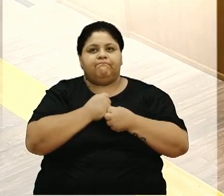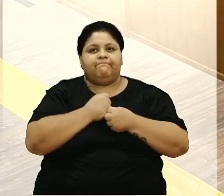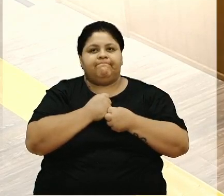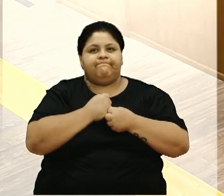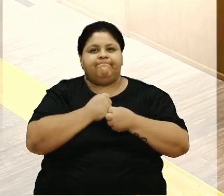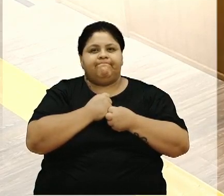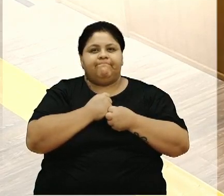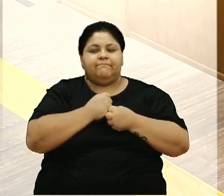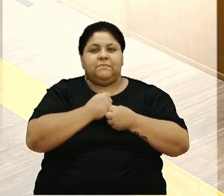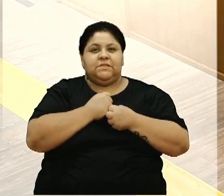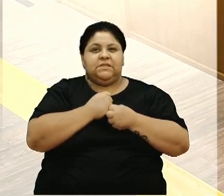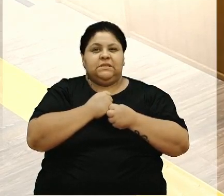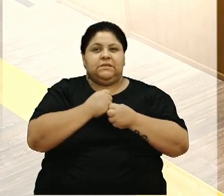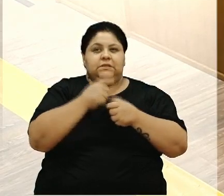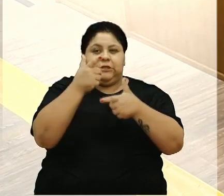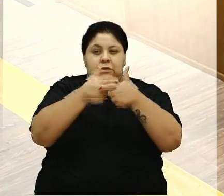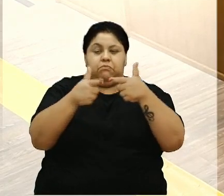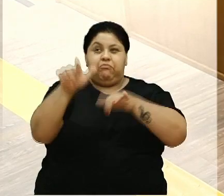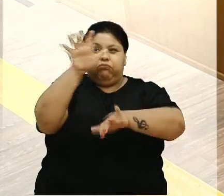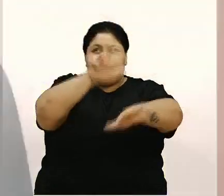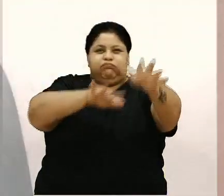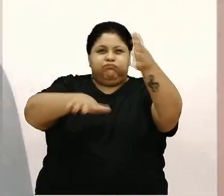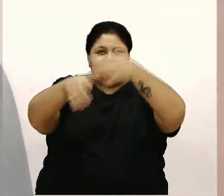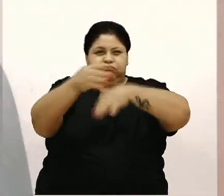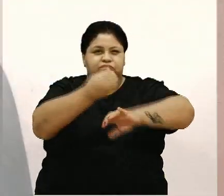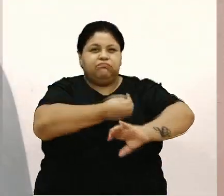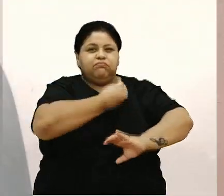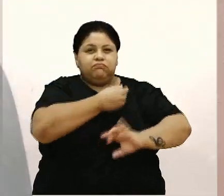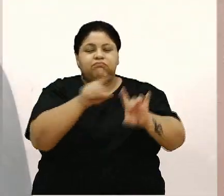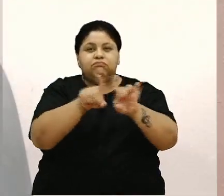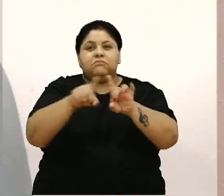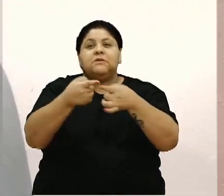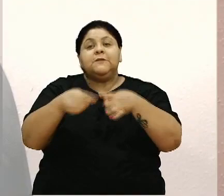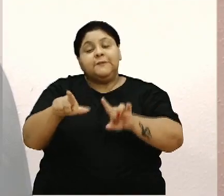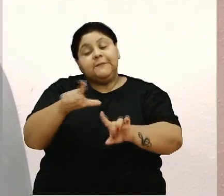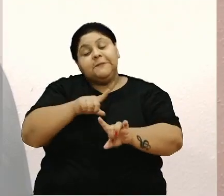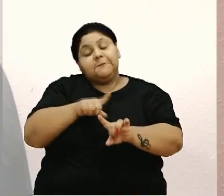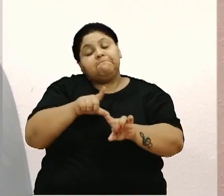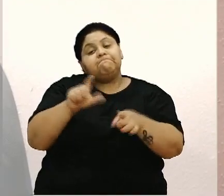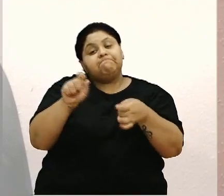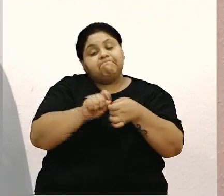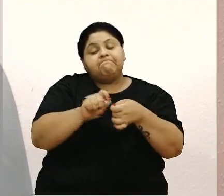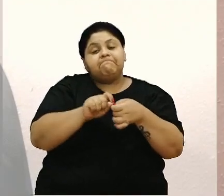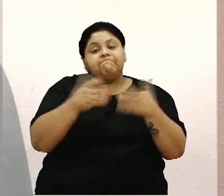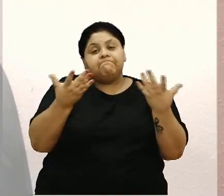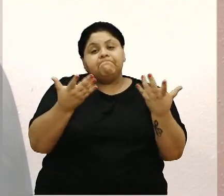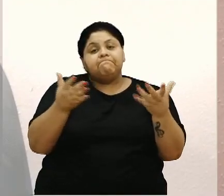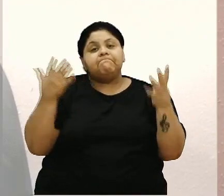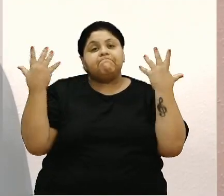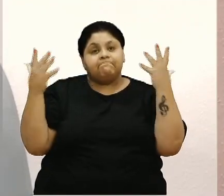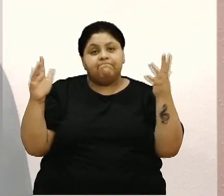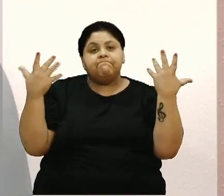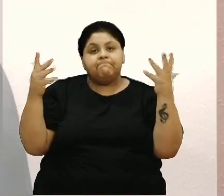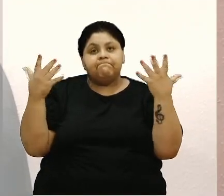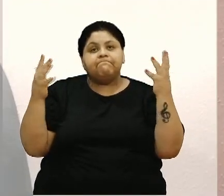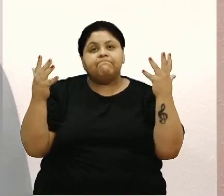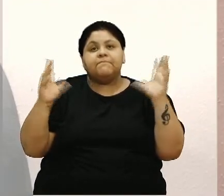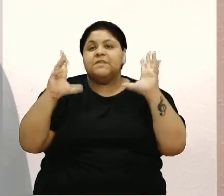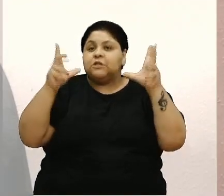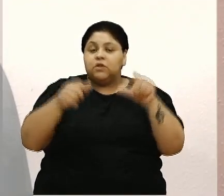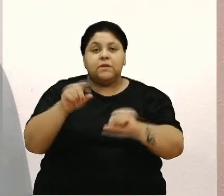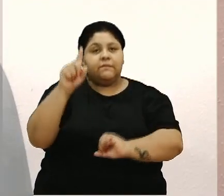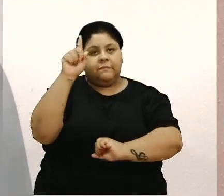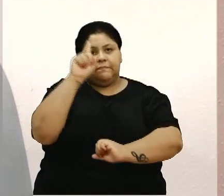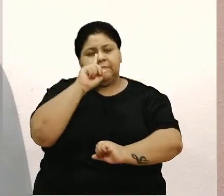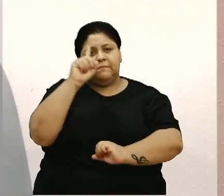essas catástrofes, enfim, e o que a gente está vivendo. Mas a gente tem que fazer aqui, né, um voto de congratulação, de louvor a todas as mães,